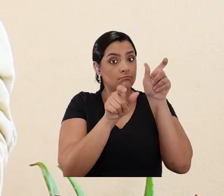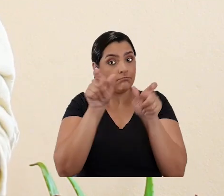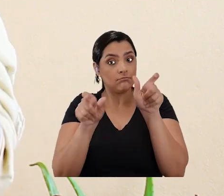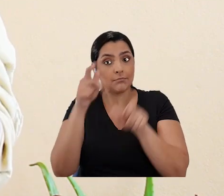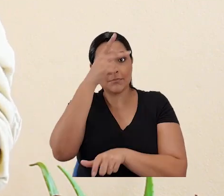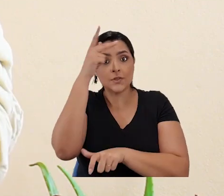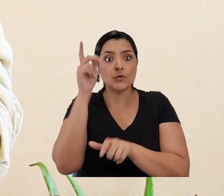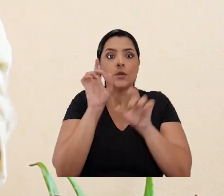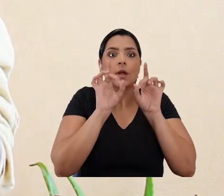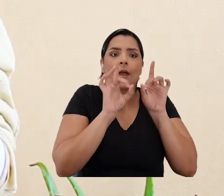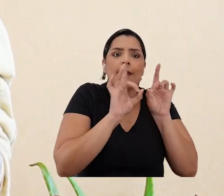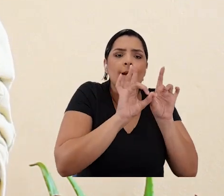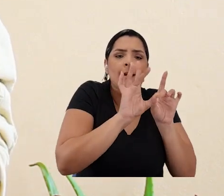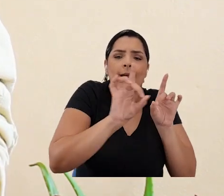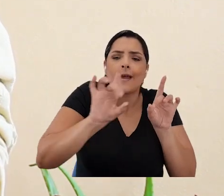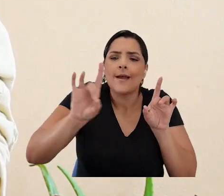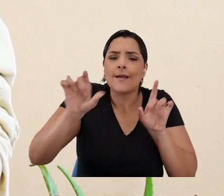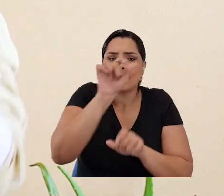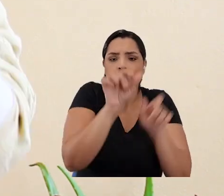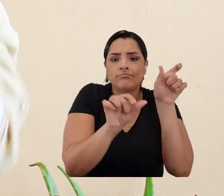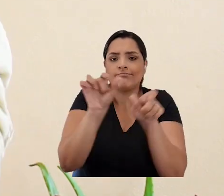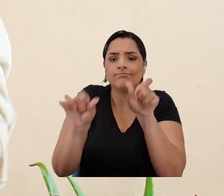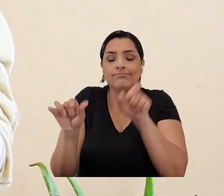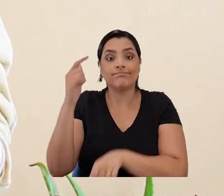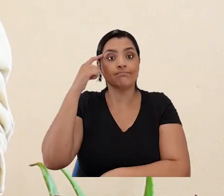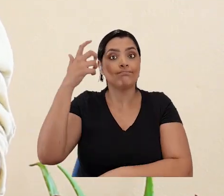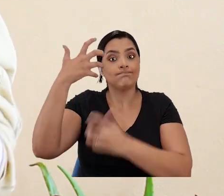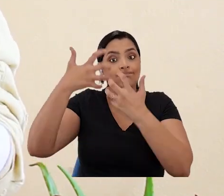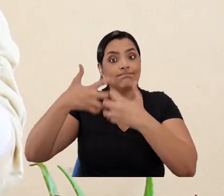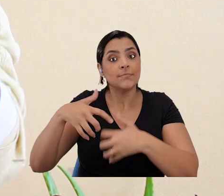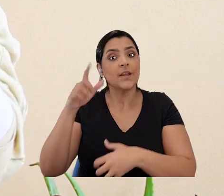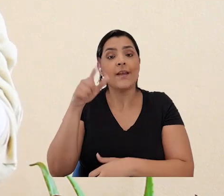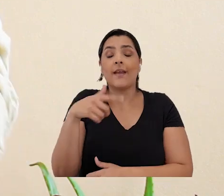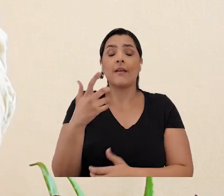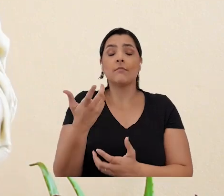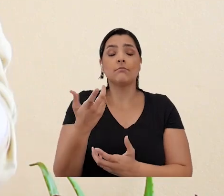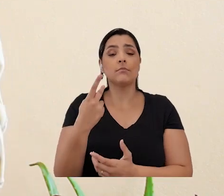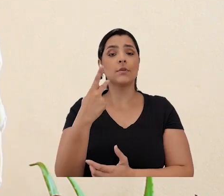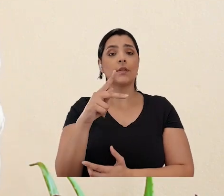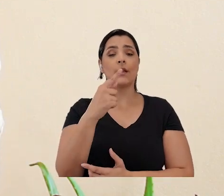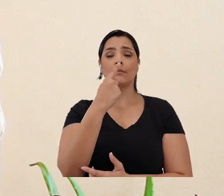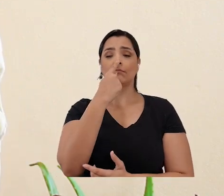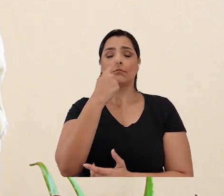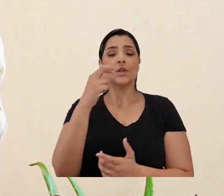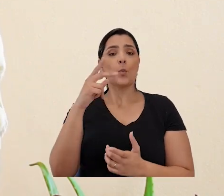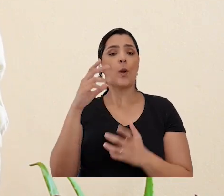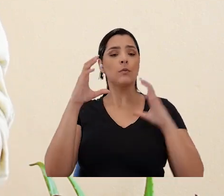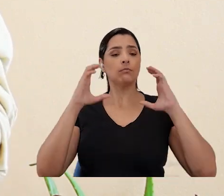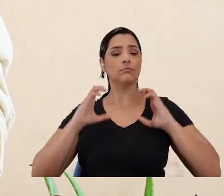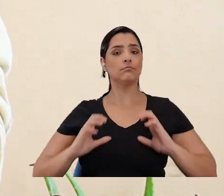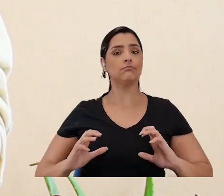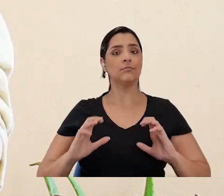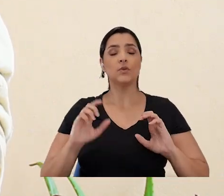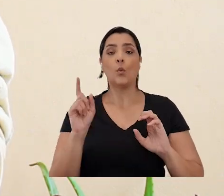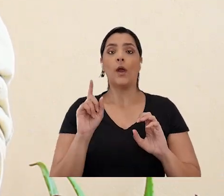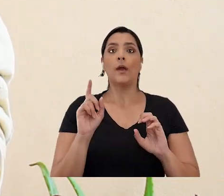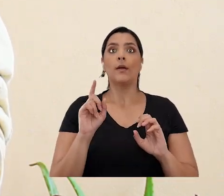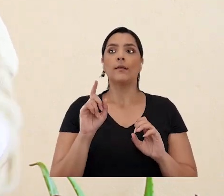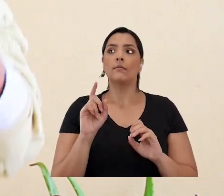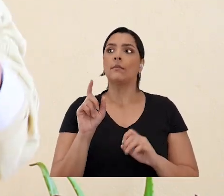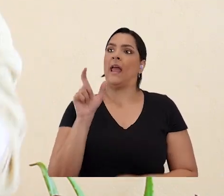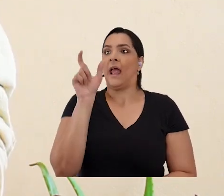as pessoas e suas especificidades. Entendendo que ser LGBT é mais uma das características que compõe esse corpo. E não